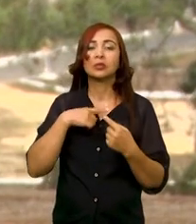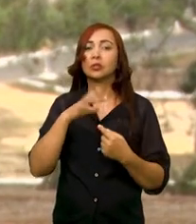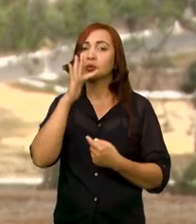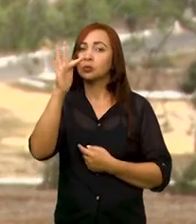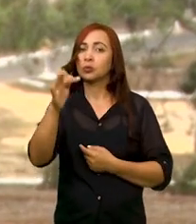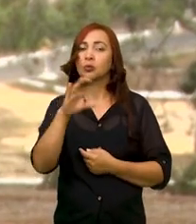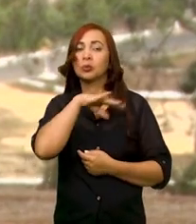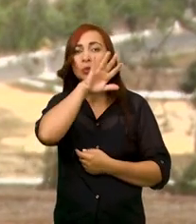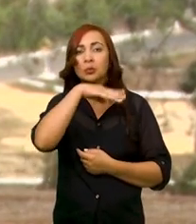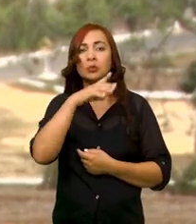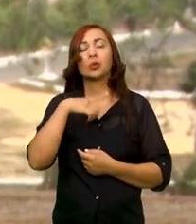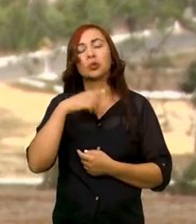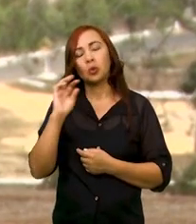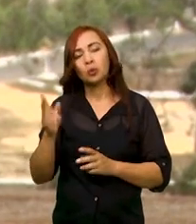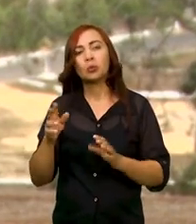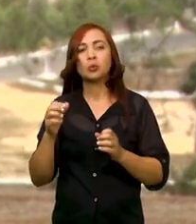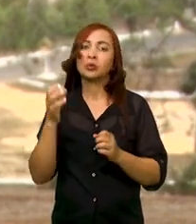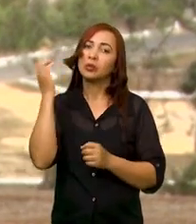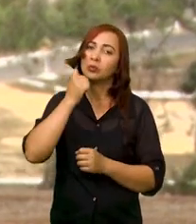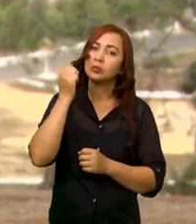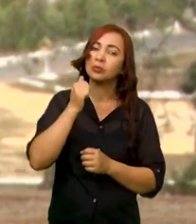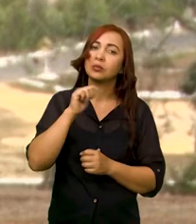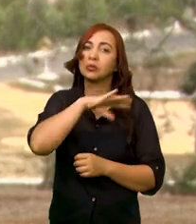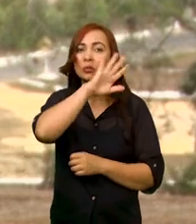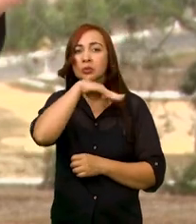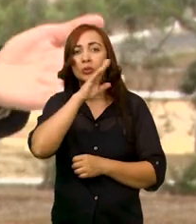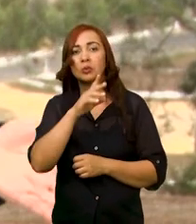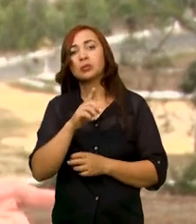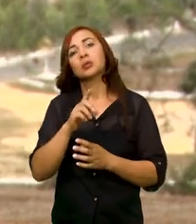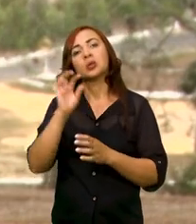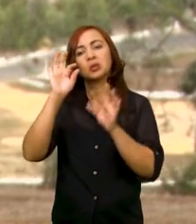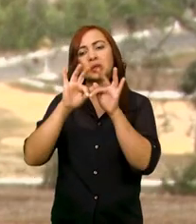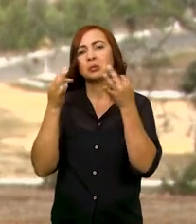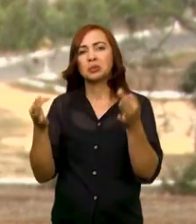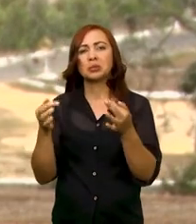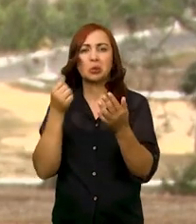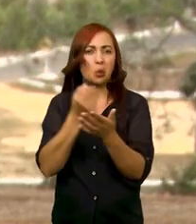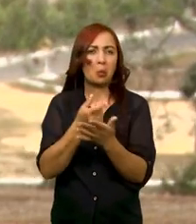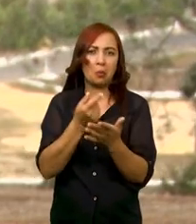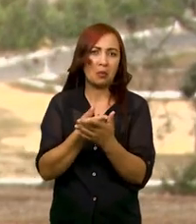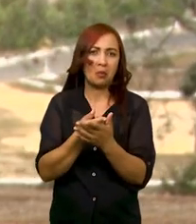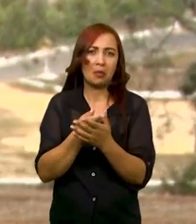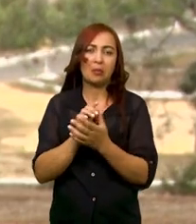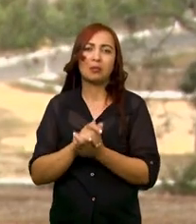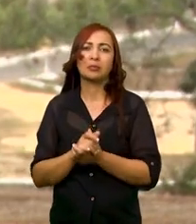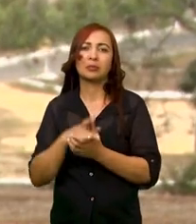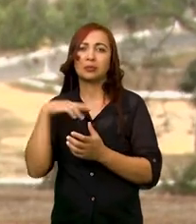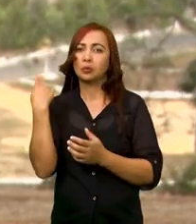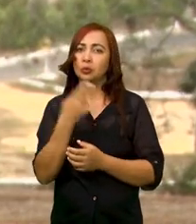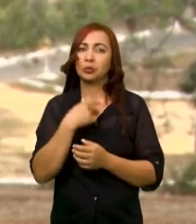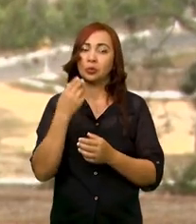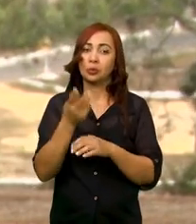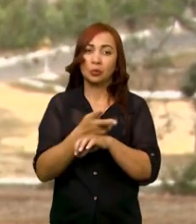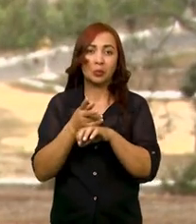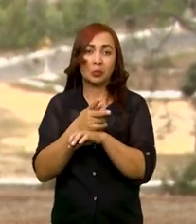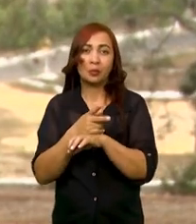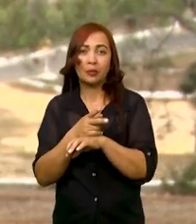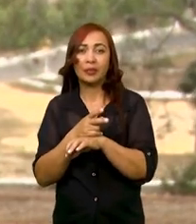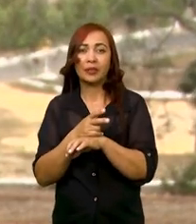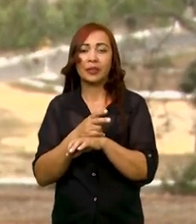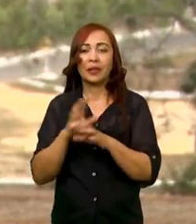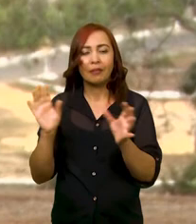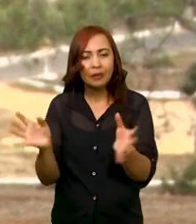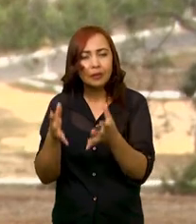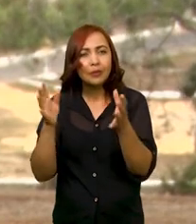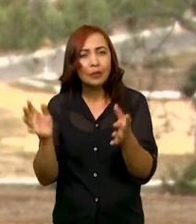a gente orientava, você pode adotar um animal ao invés de simplesmente comprar. Então a gente tentava suscitar neles